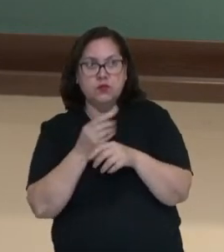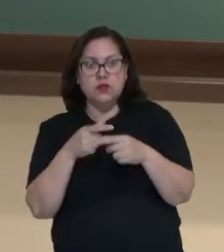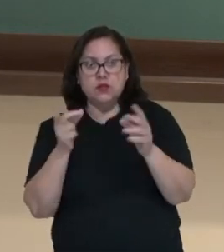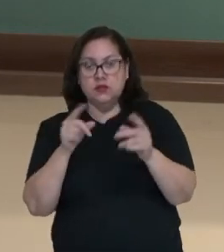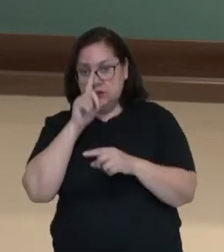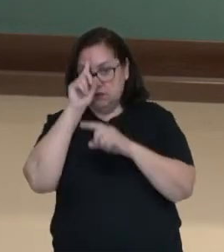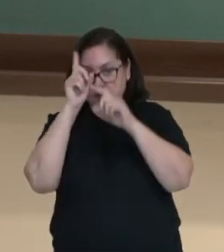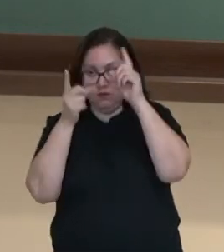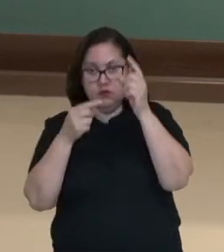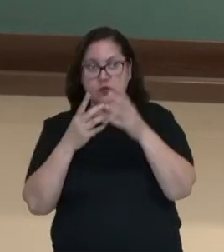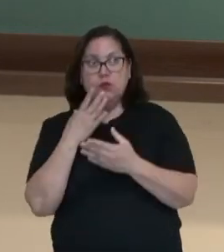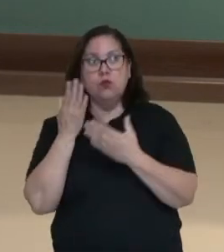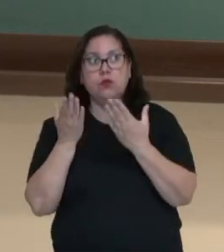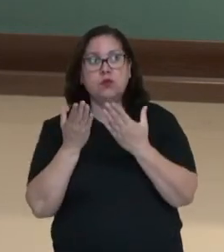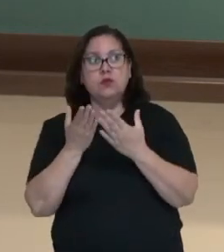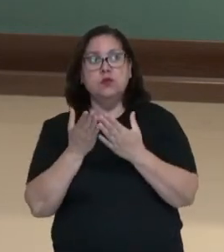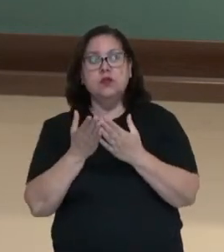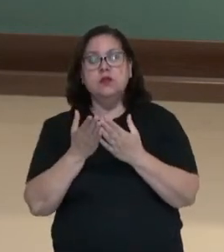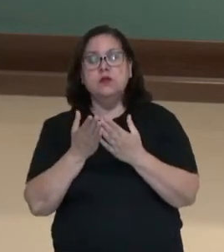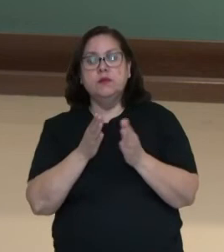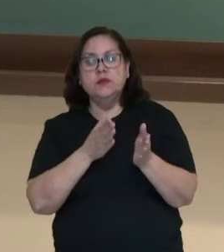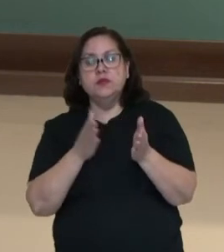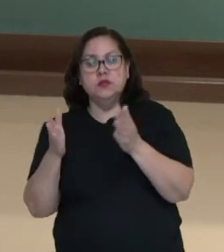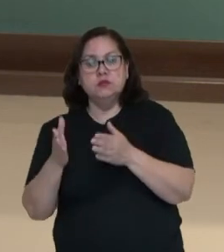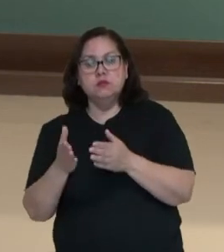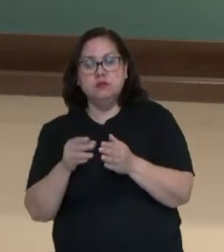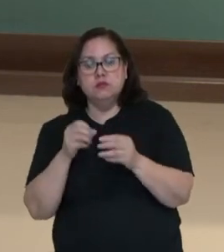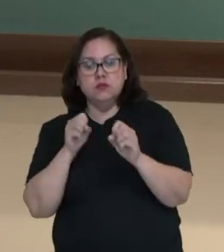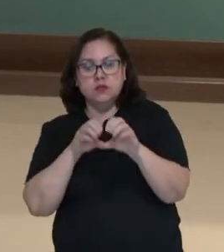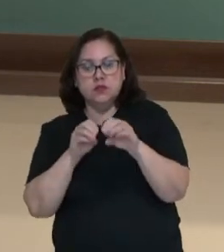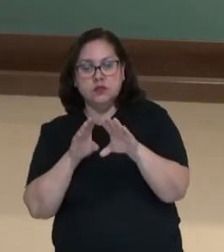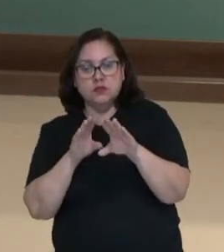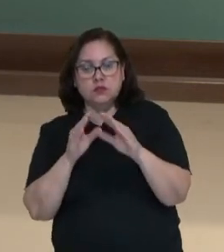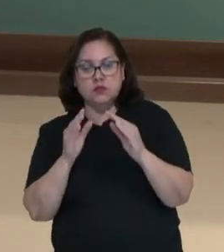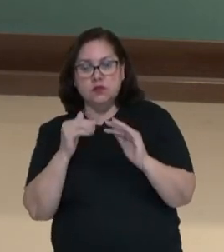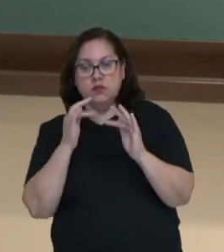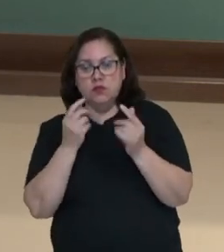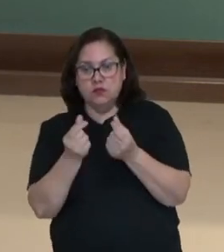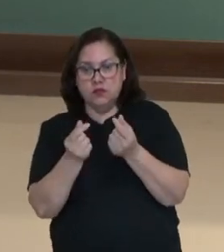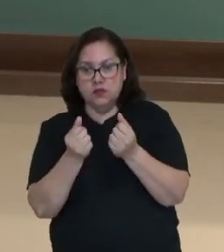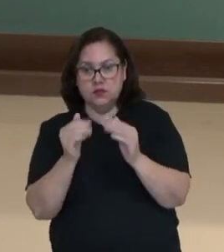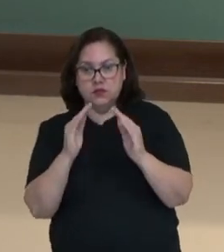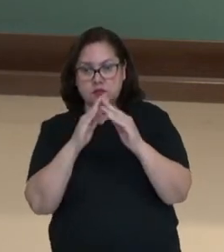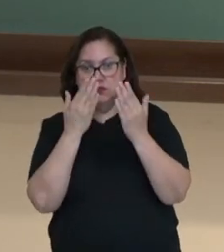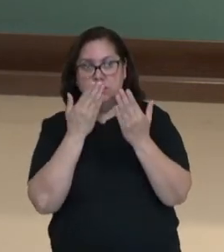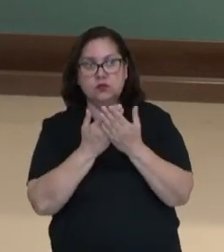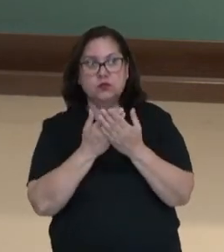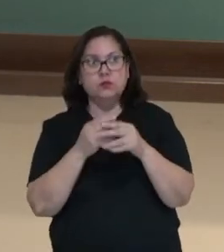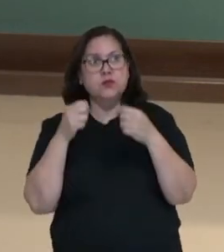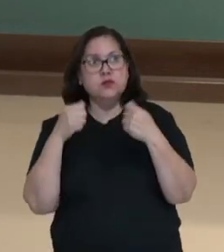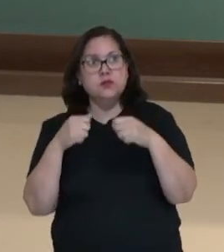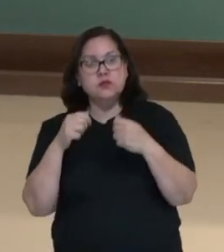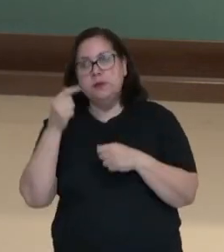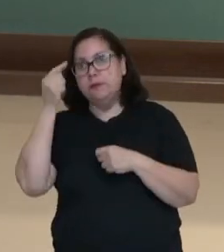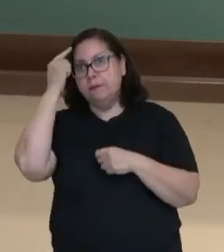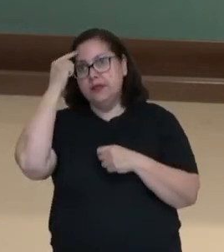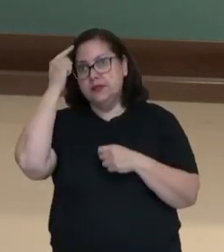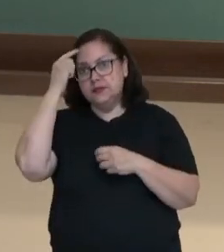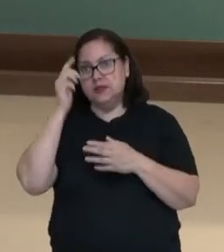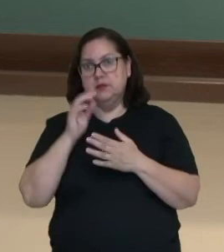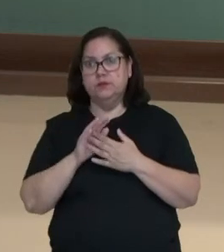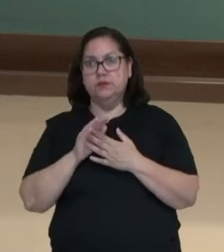criação. Com isso, passamos a ter educação financeira nas escolas. Precisamos pensar